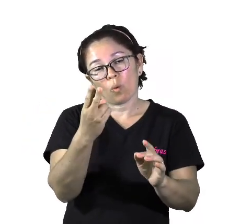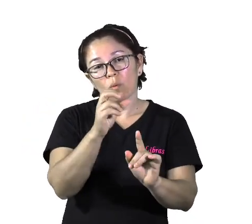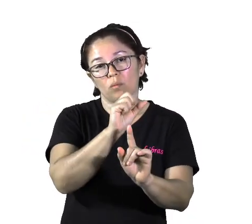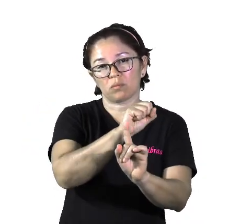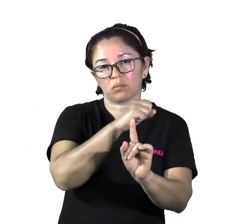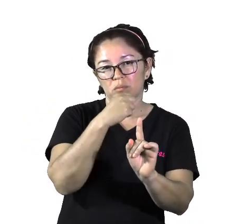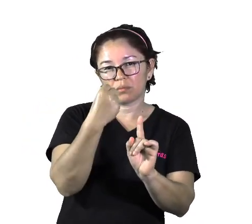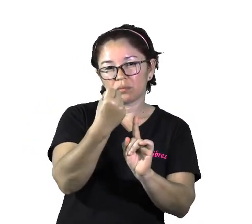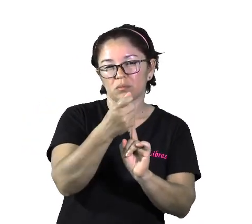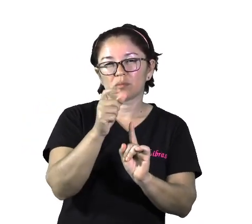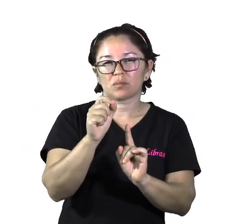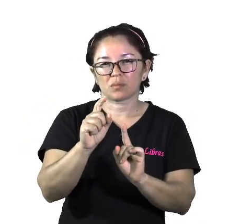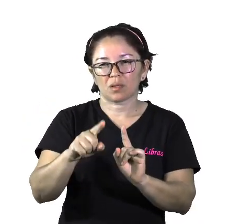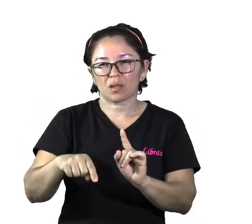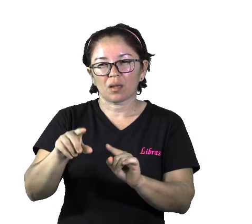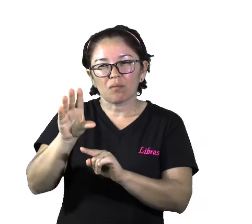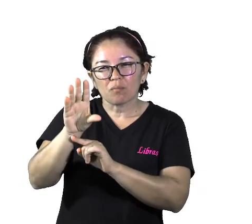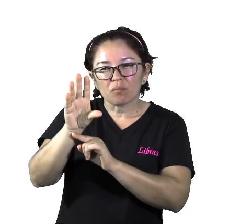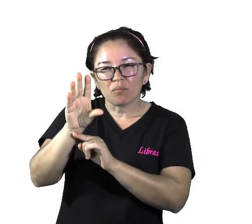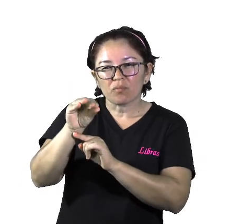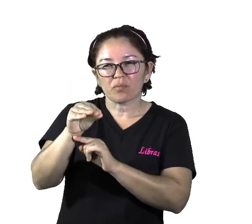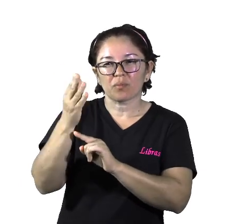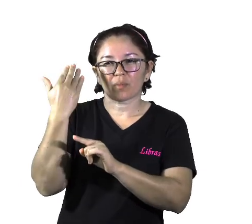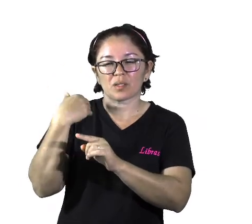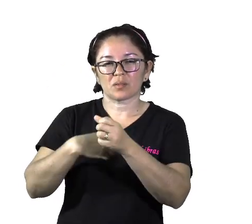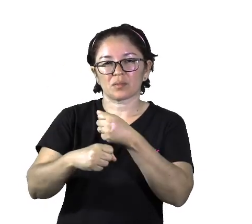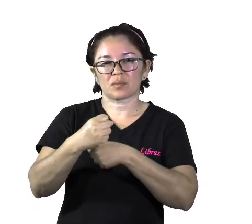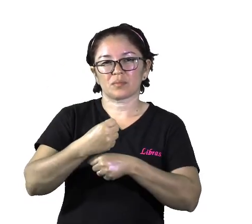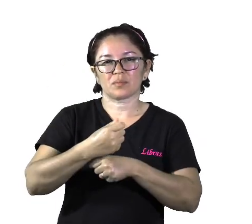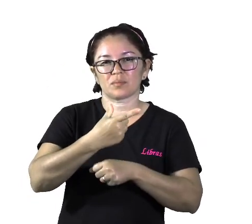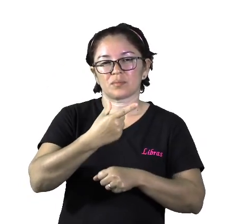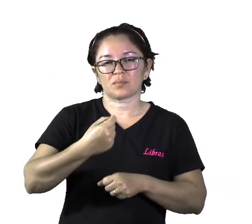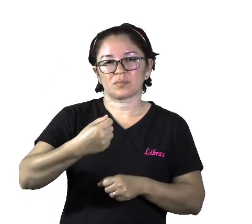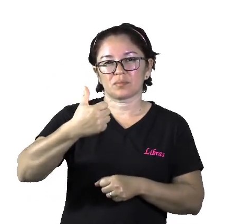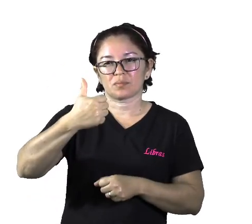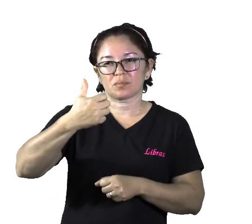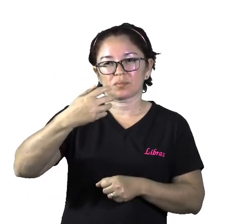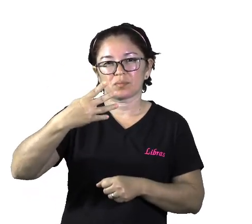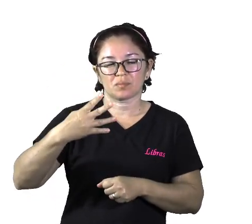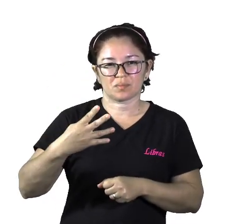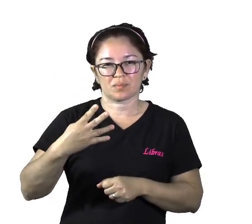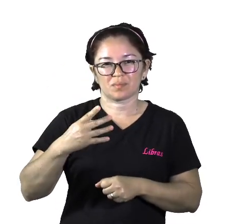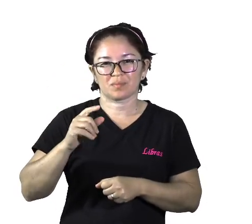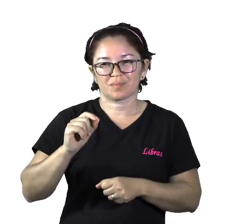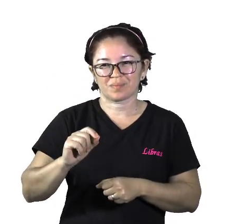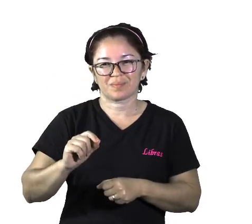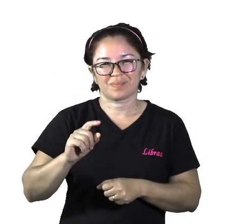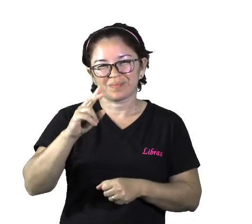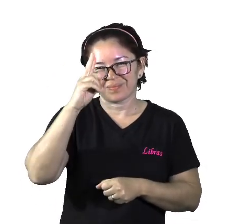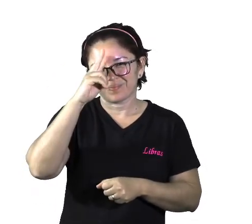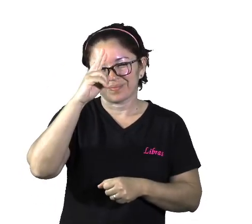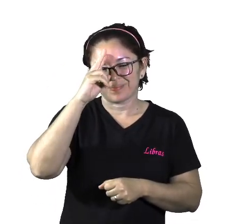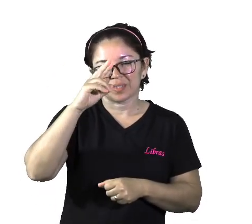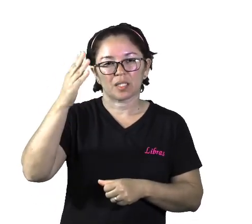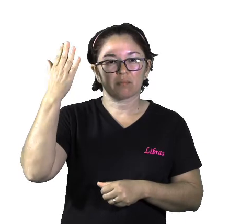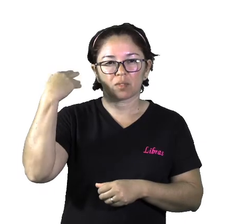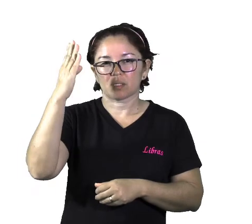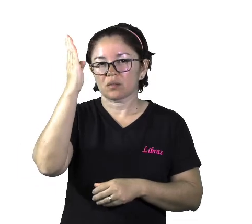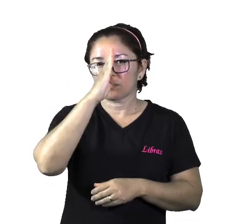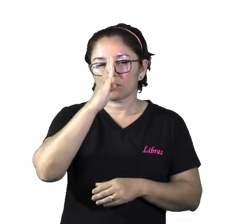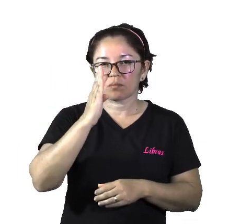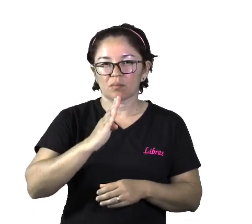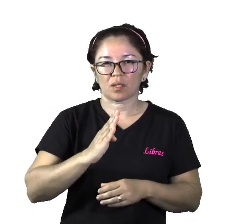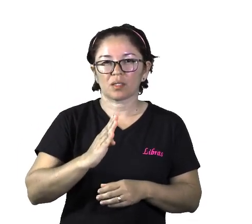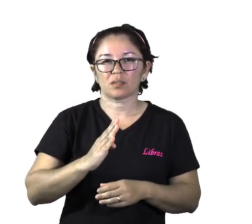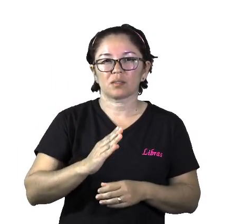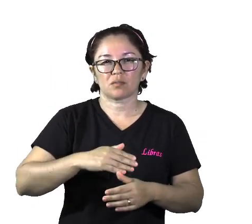fotografia, né? Relembrando a Copa do Mundo de 2014, quando o Brasil, infelizmente, perdeu um jogo, né? Sete